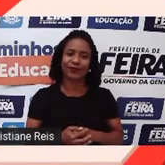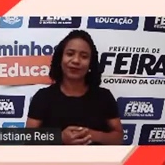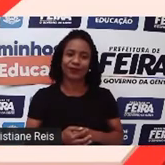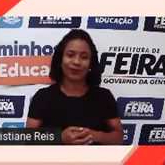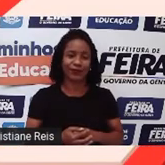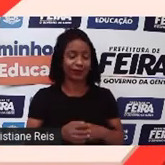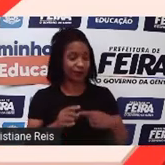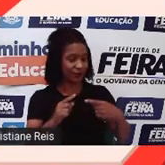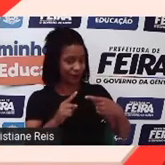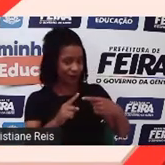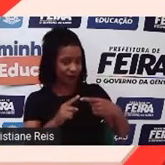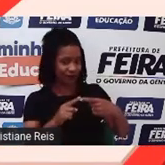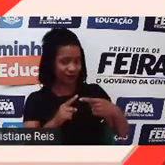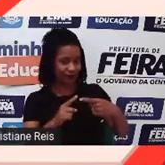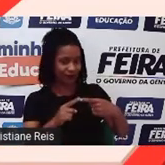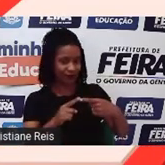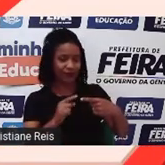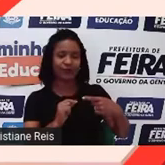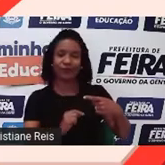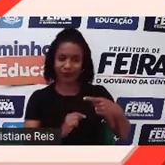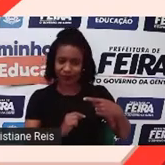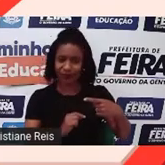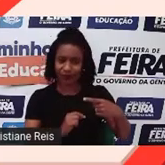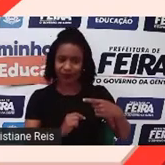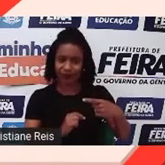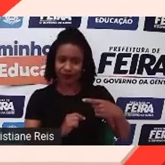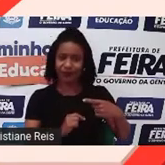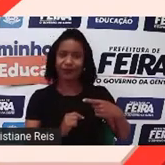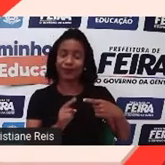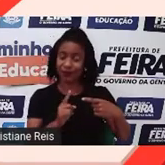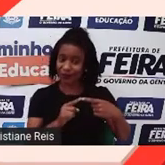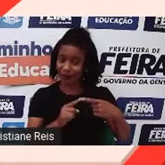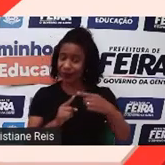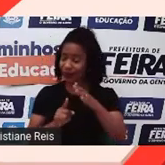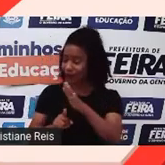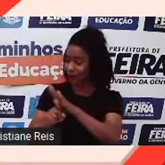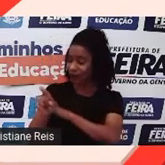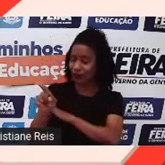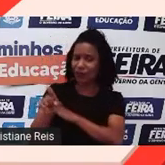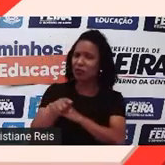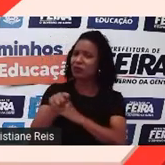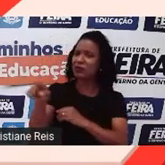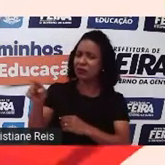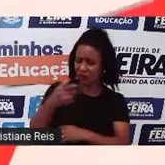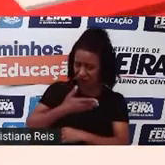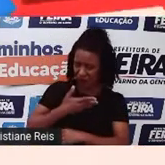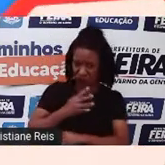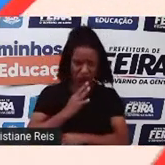Nós devemos ver o que nossos amigos pensam. See what your friend thinks.